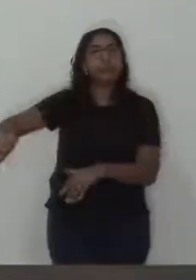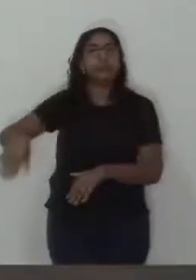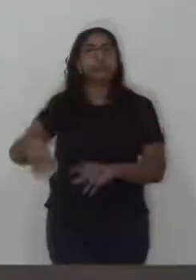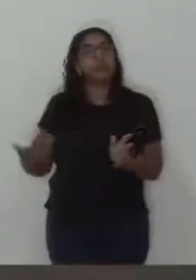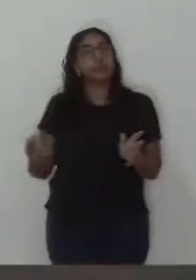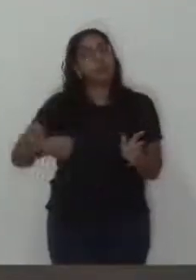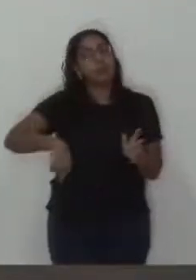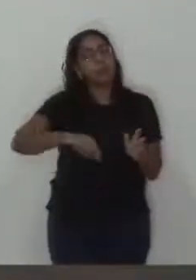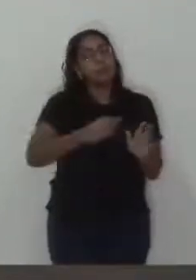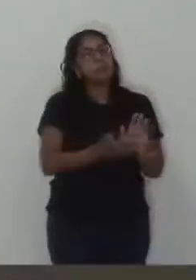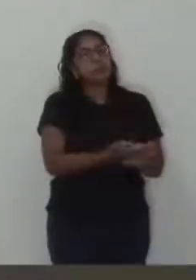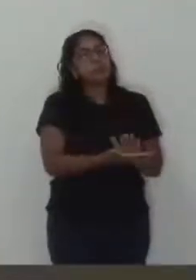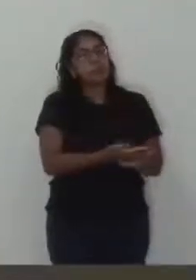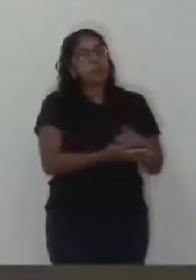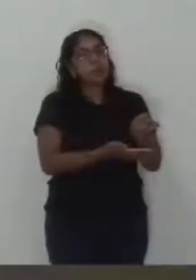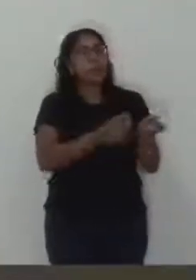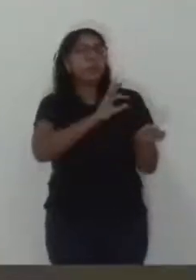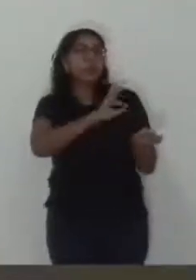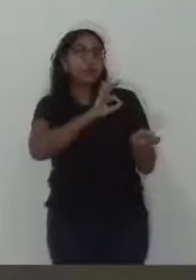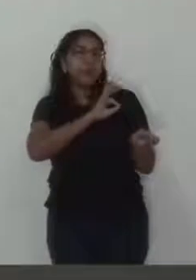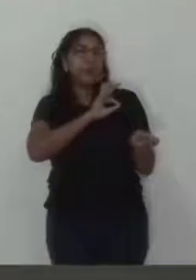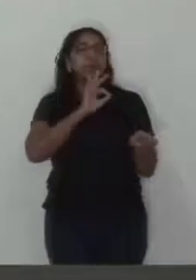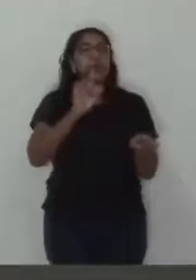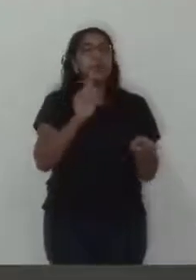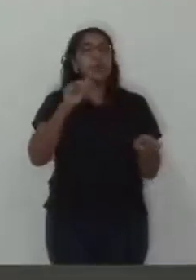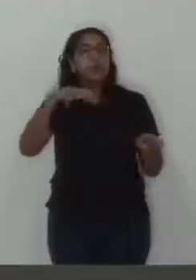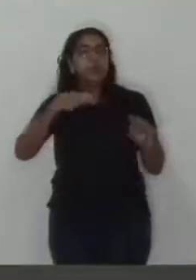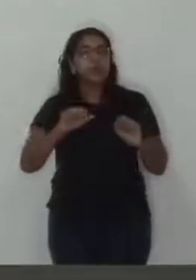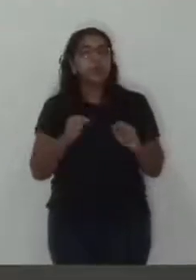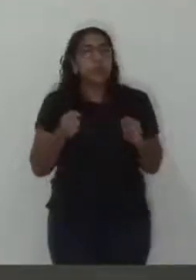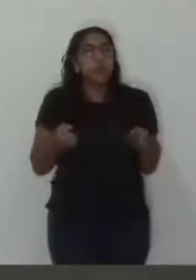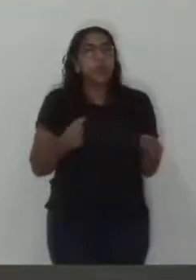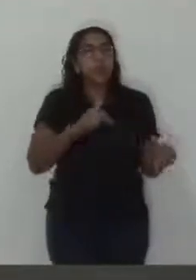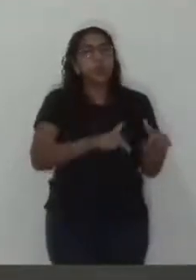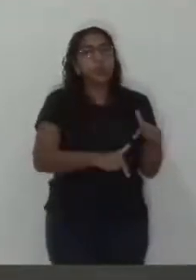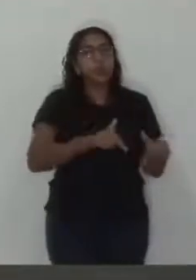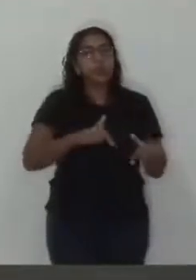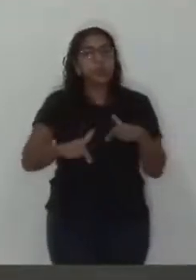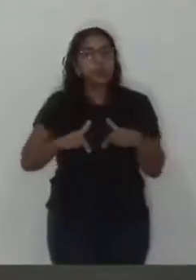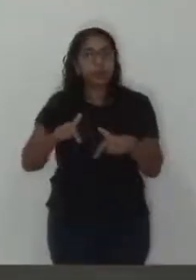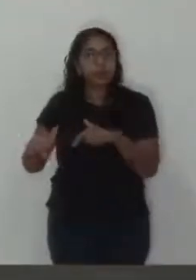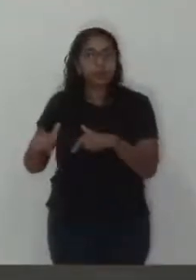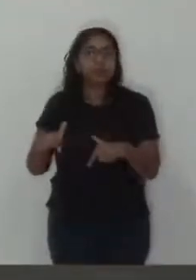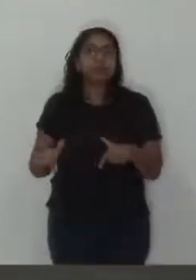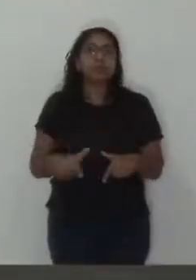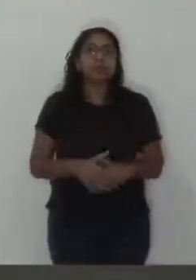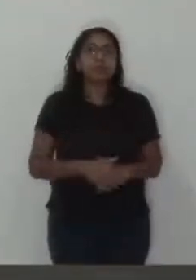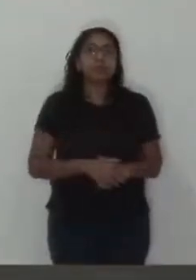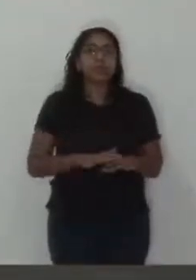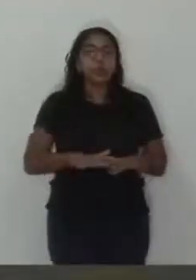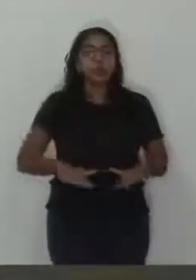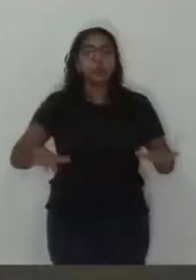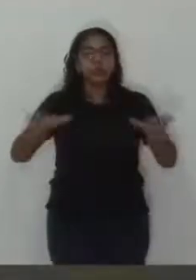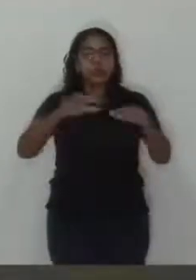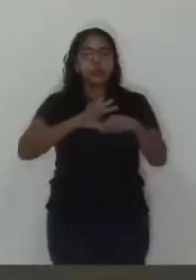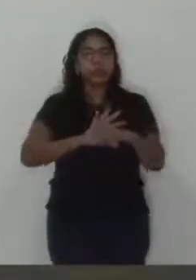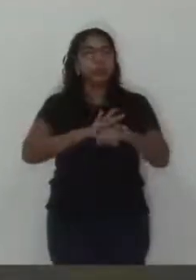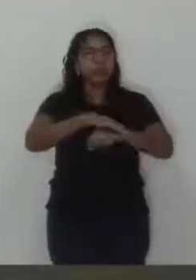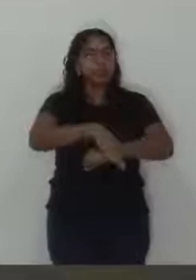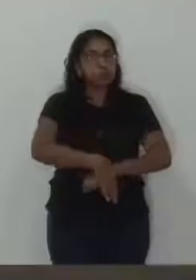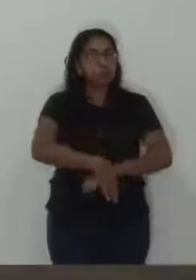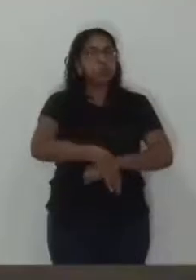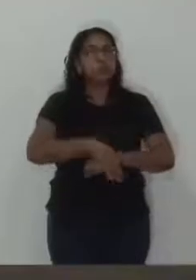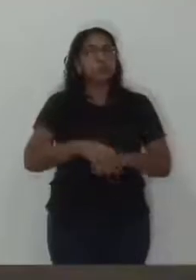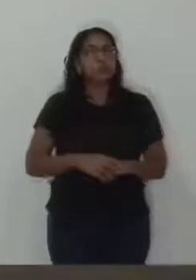reconhecimento, também o empenho, esforço das autoridades policiais da nossa cidade para tentar, na medida do possível, dos recursos que